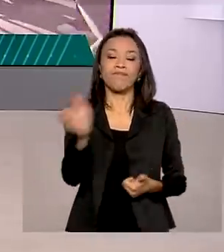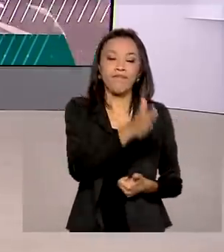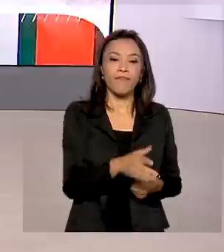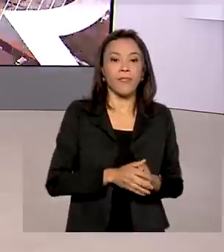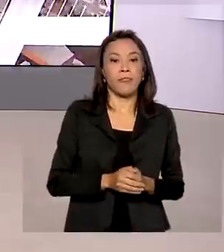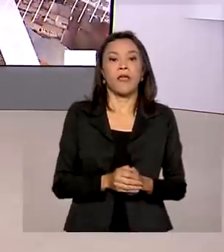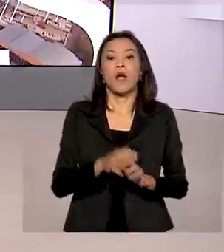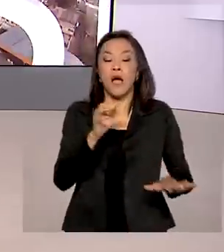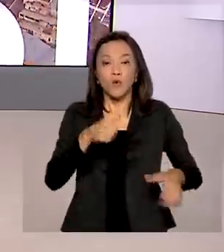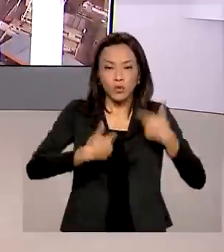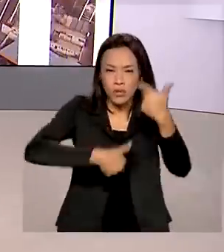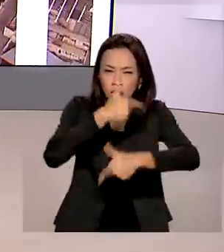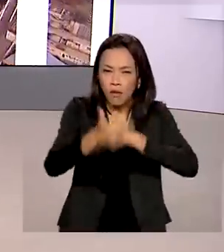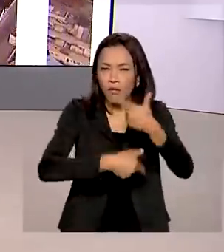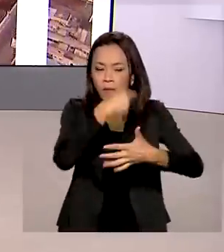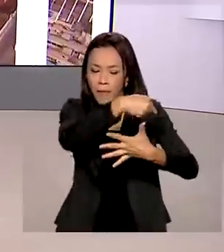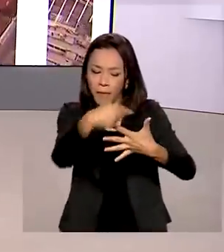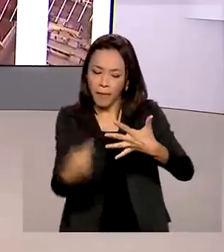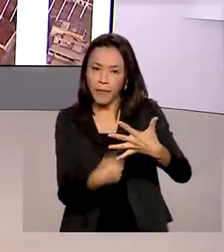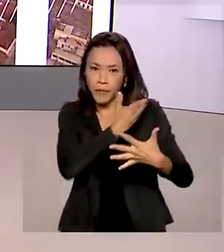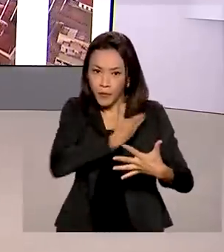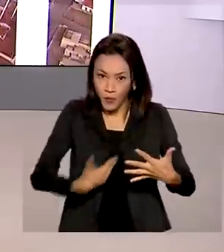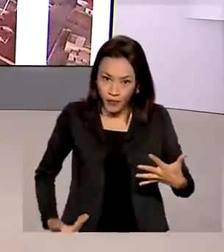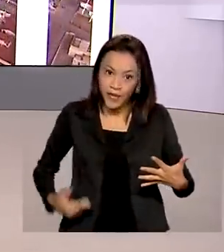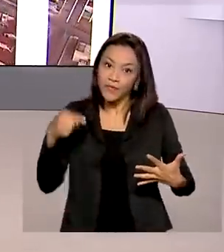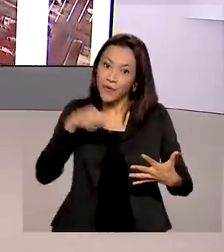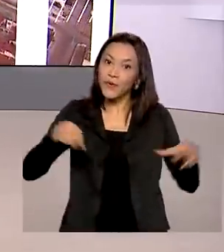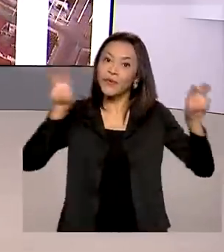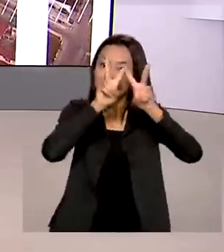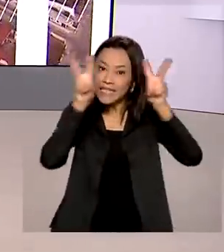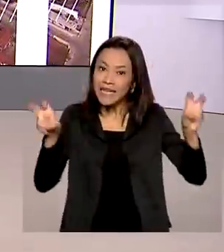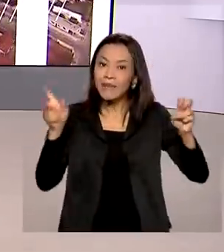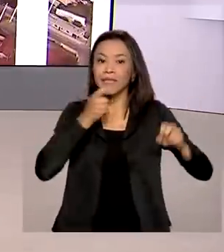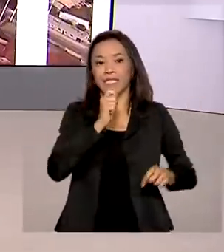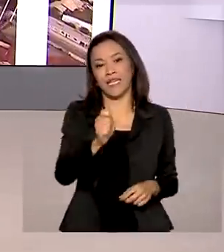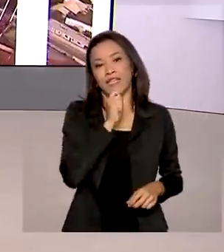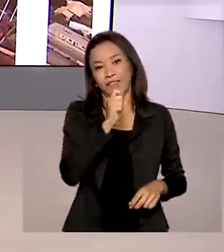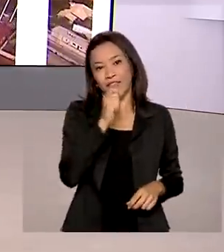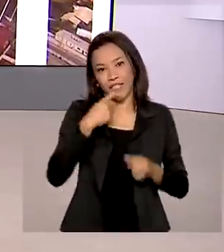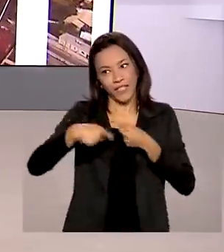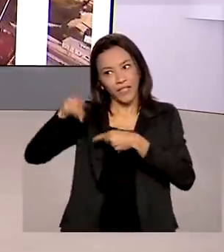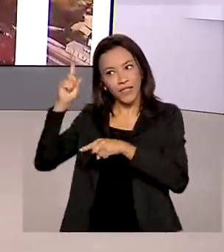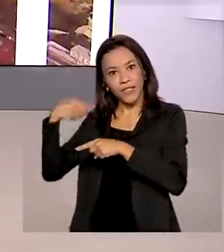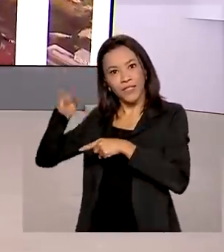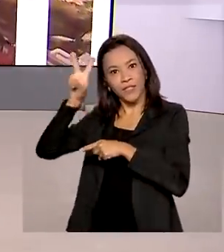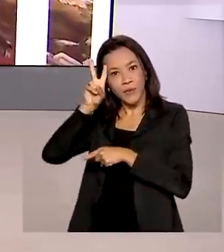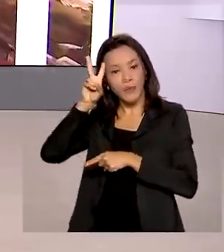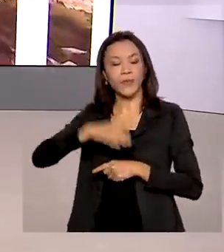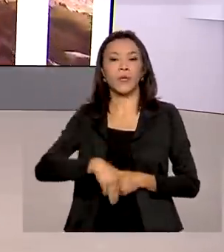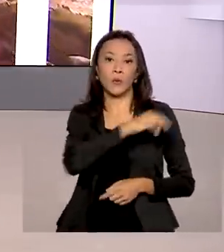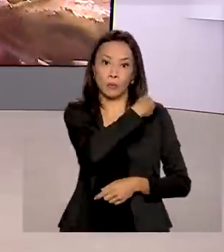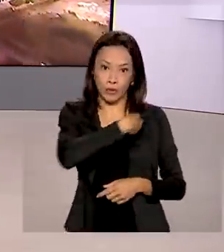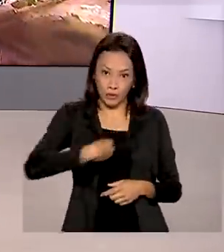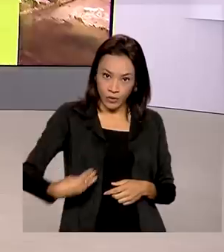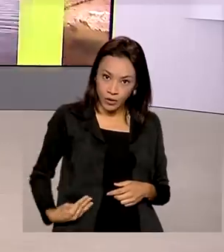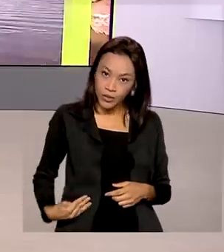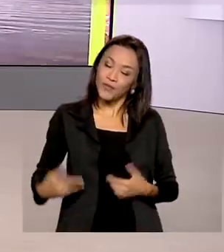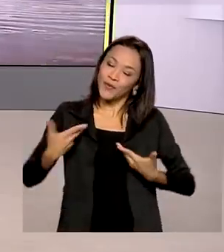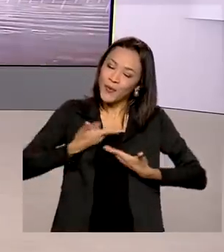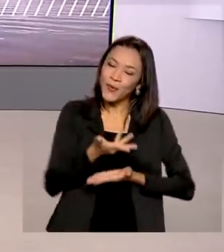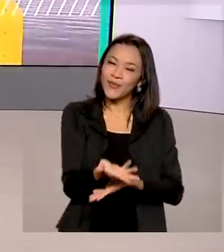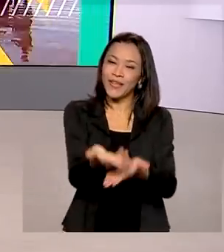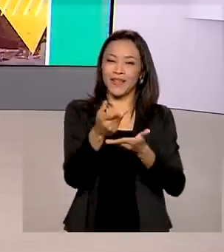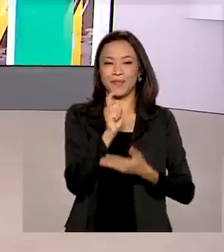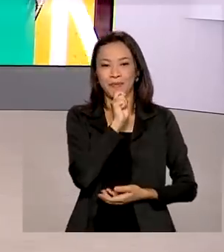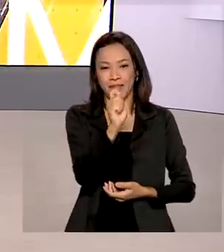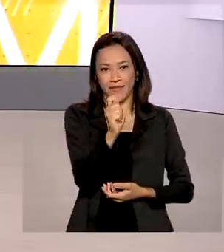assistência social foram o destaque do Sem Censura desta segunda-feira. O ministro da Cidadania, João Roma, foi o convidado do